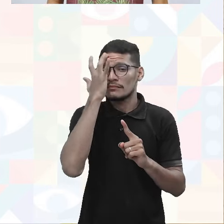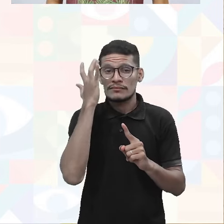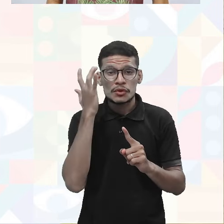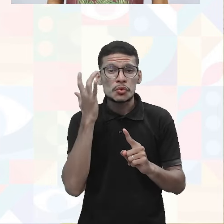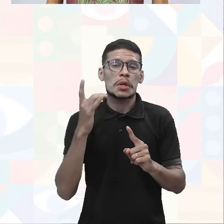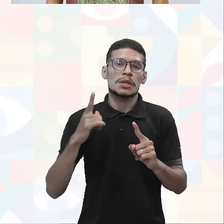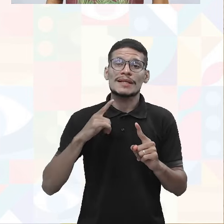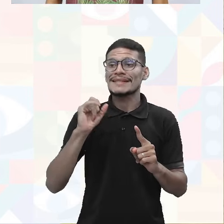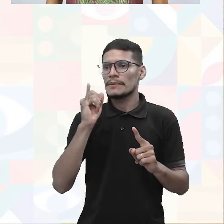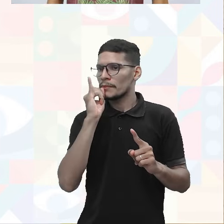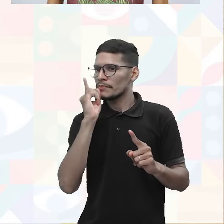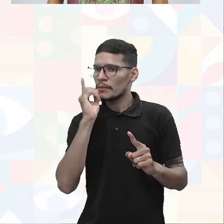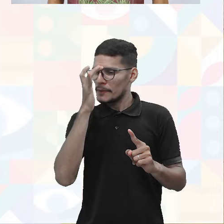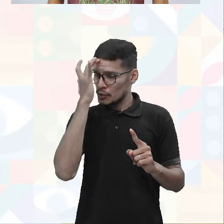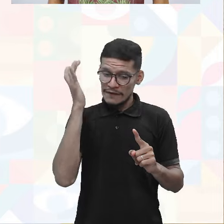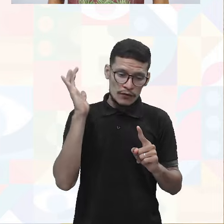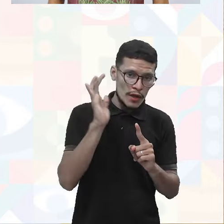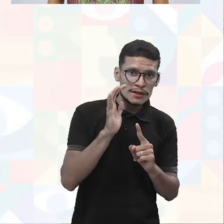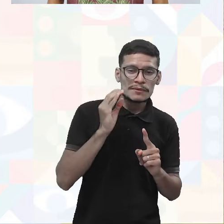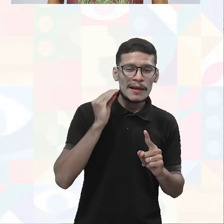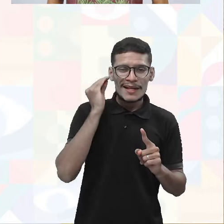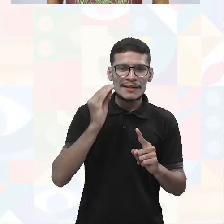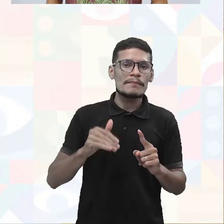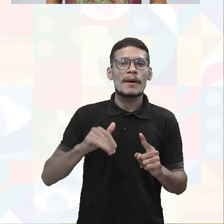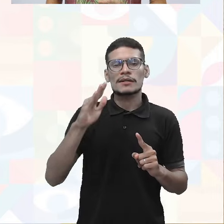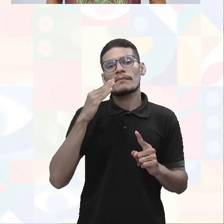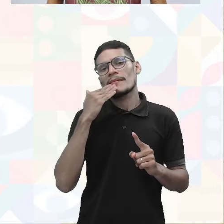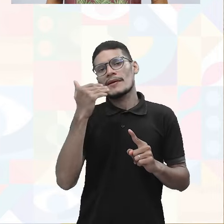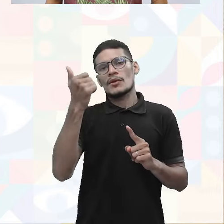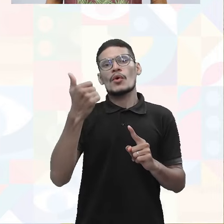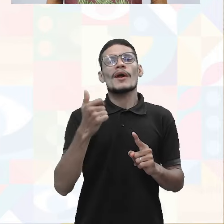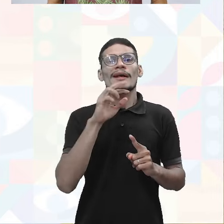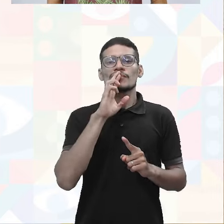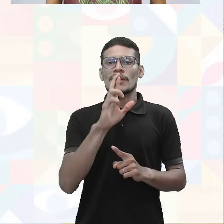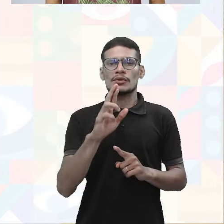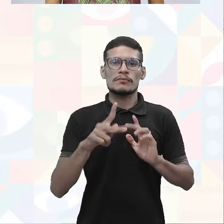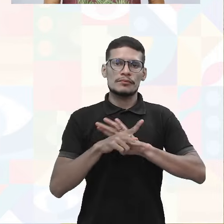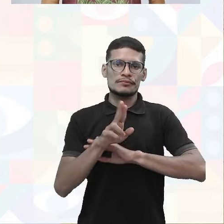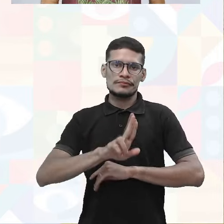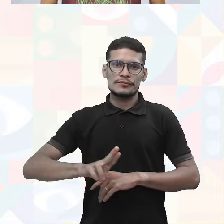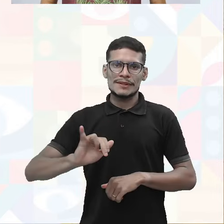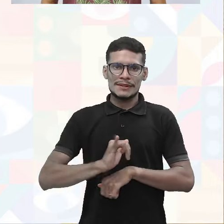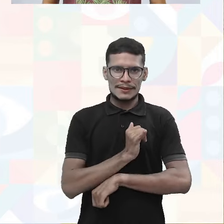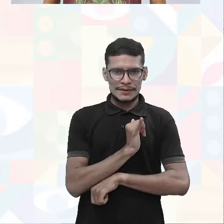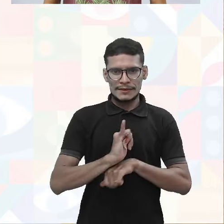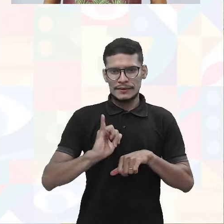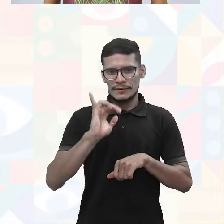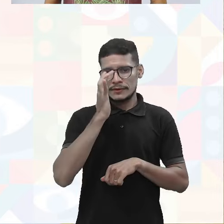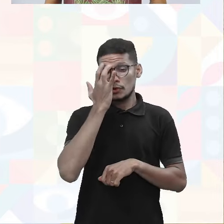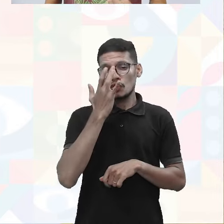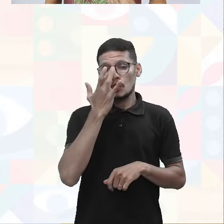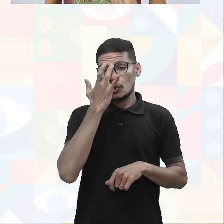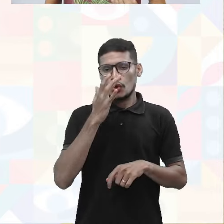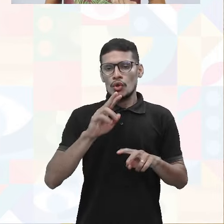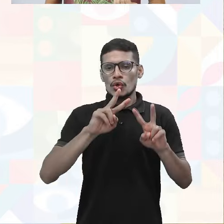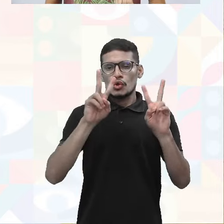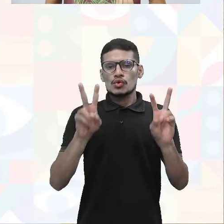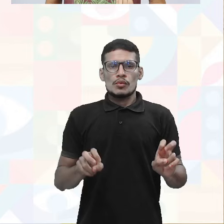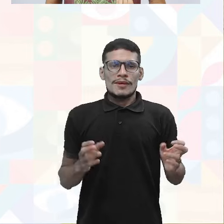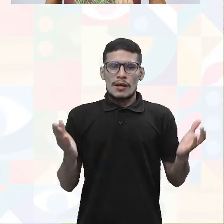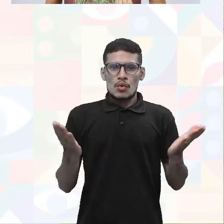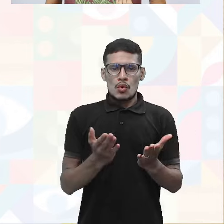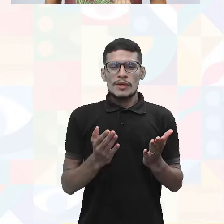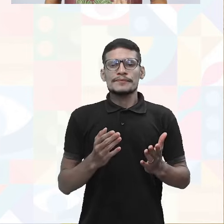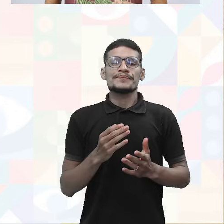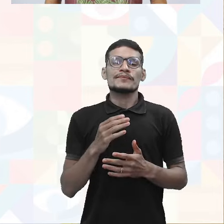melhor será esse resultado que eu vou estar fazendo com o uso dessa técnica. Sobre, agora, vamos falar um pouquinho do